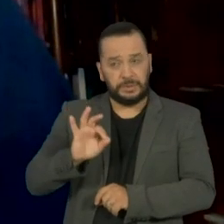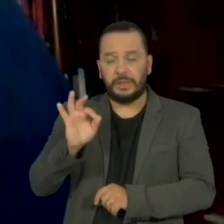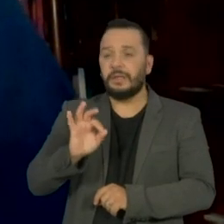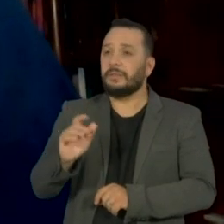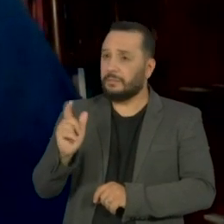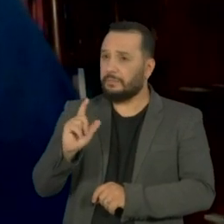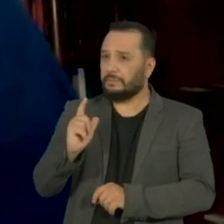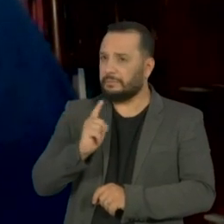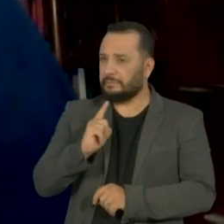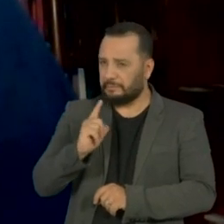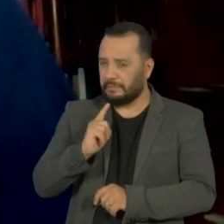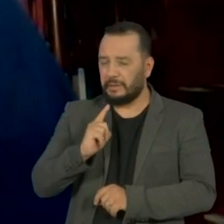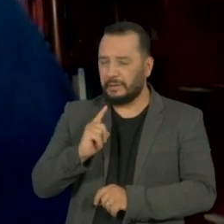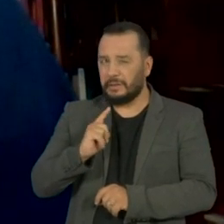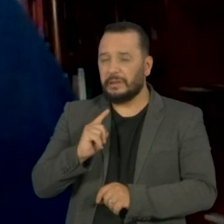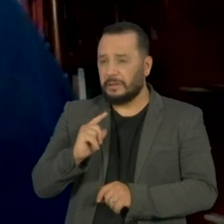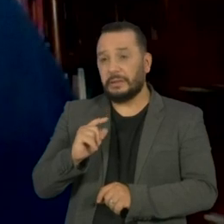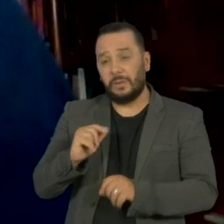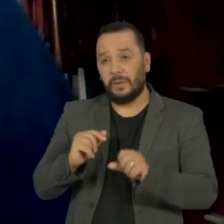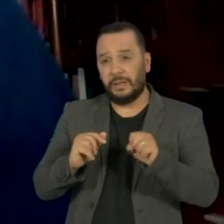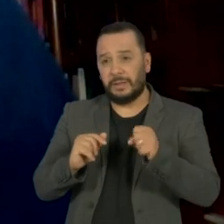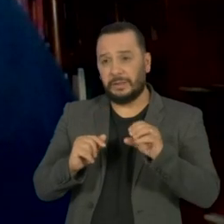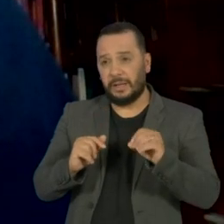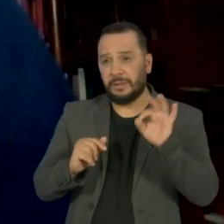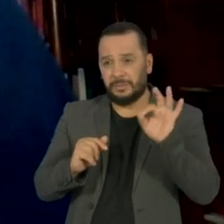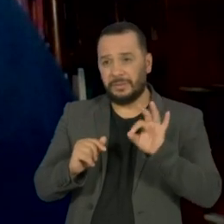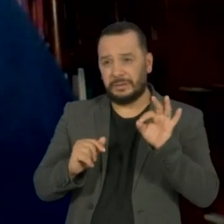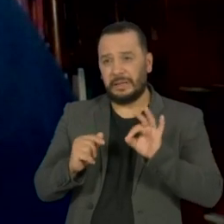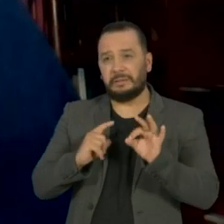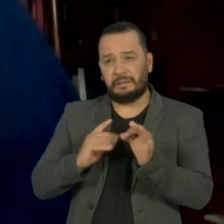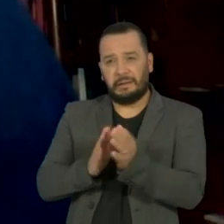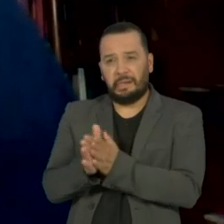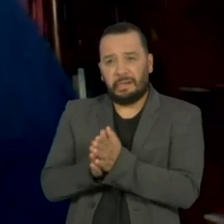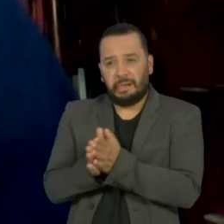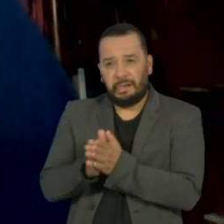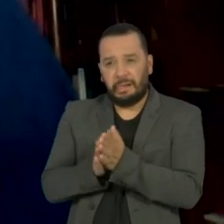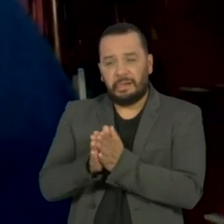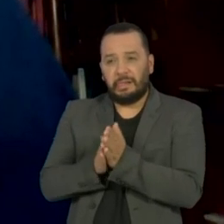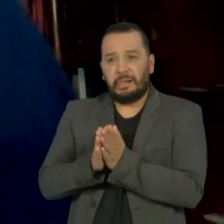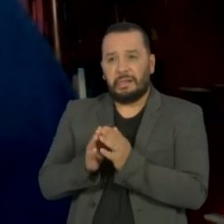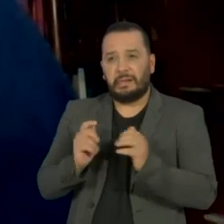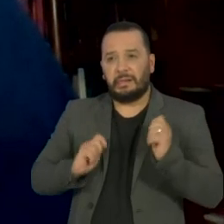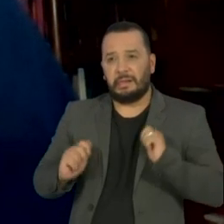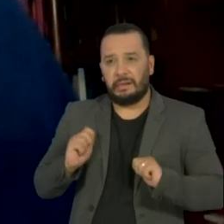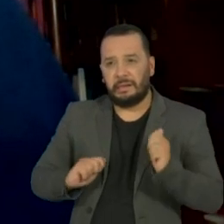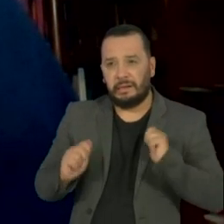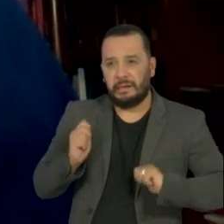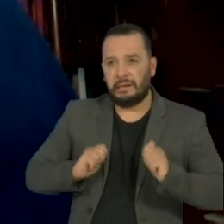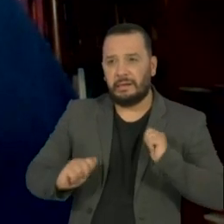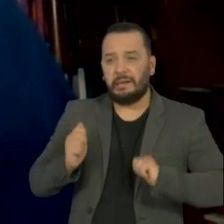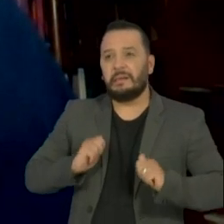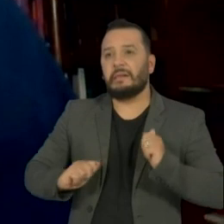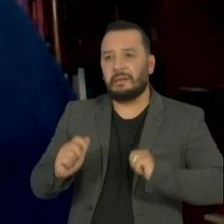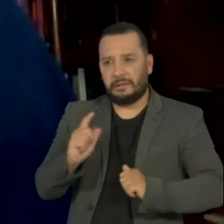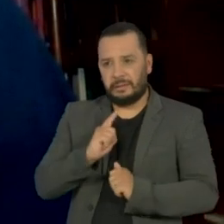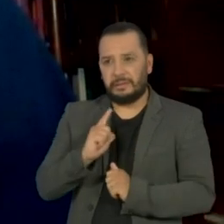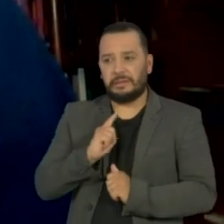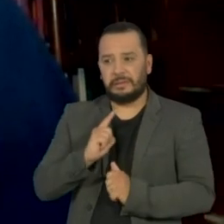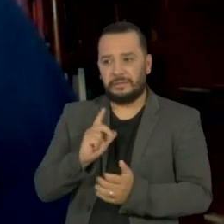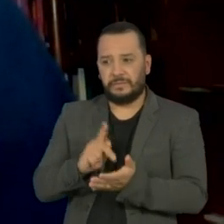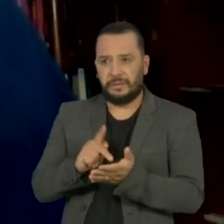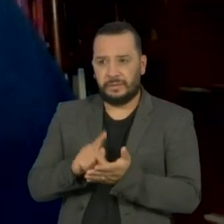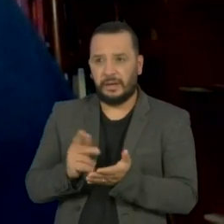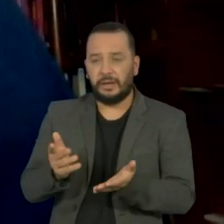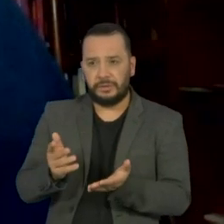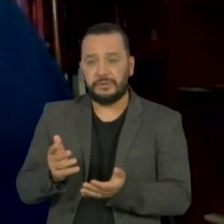depressão, 70% mais em ansiedade. Mas é preciso ter em conta que a situação